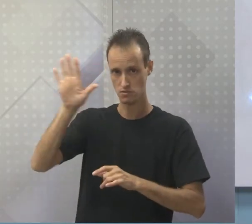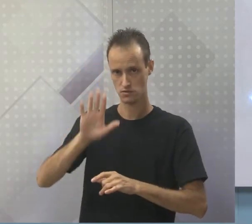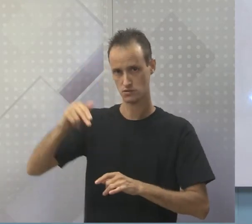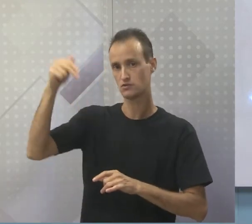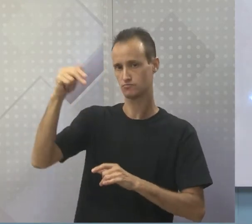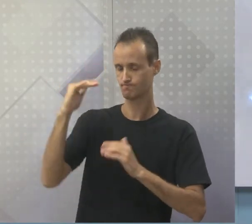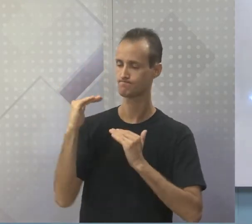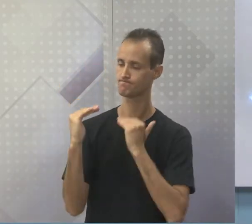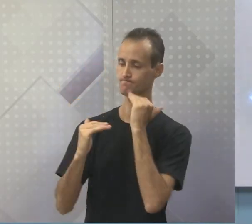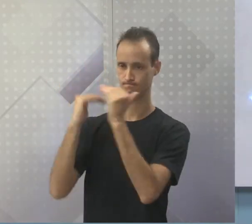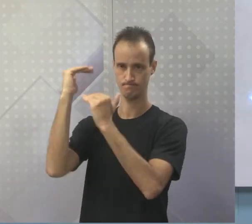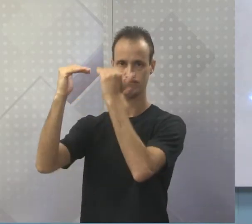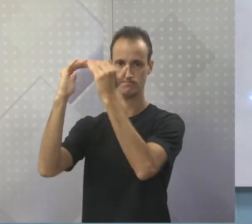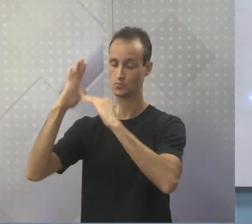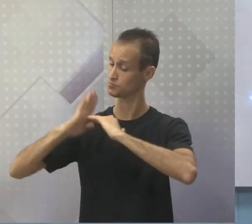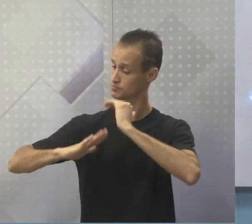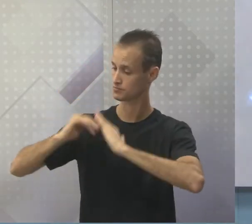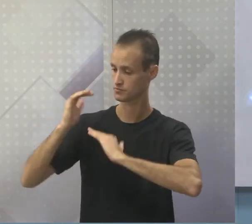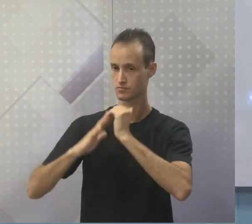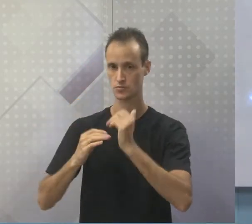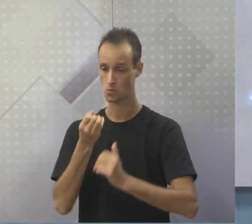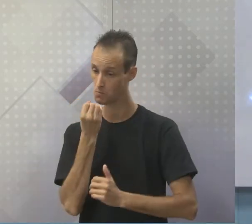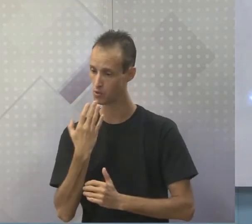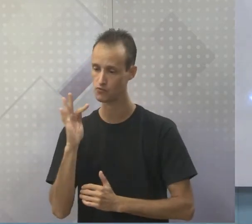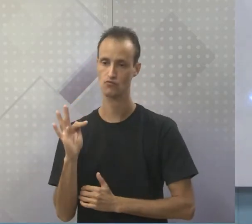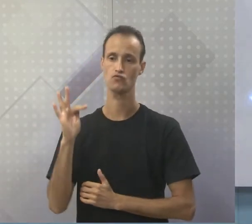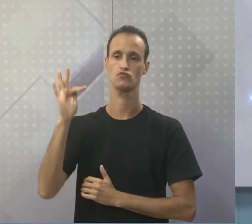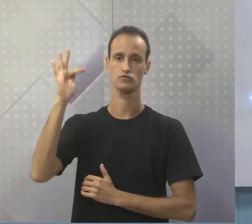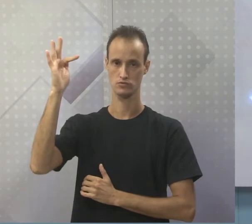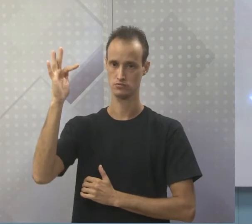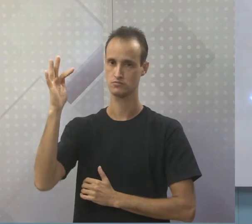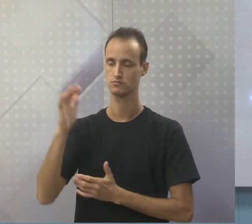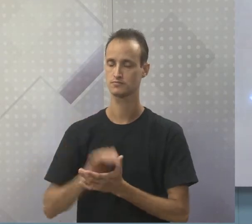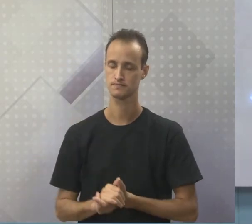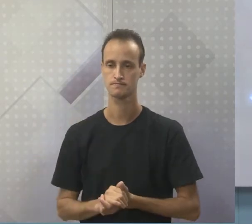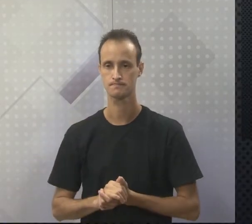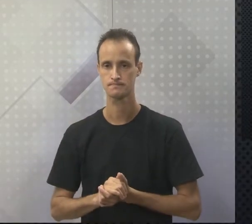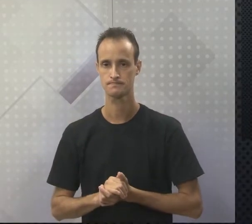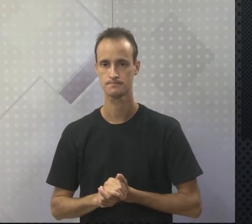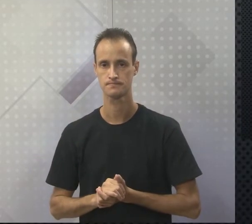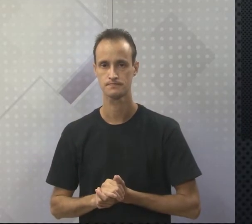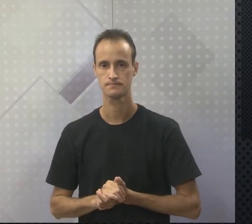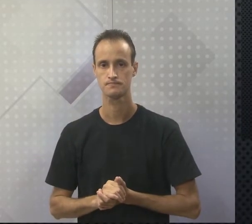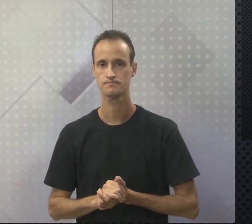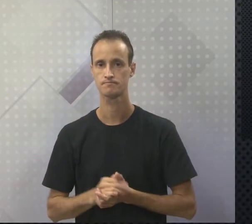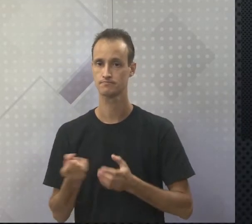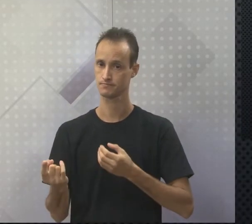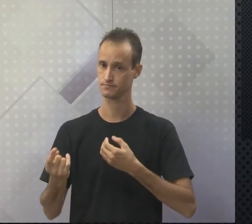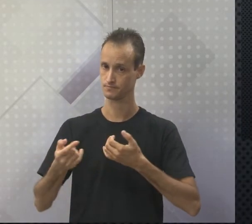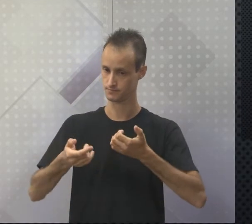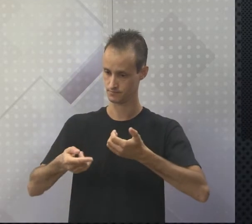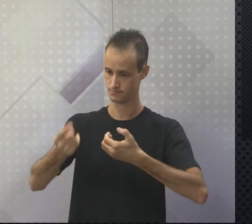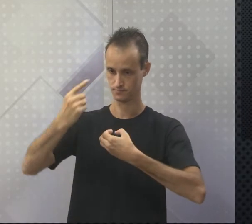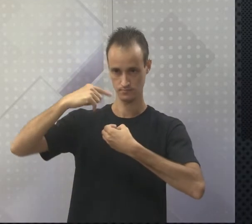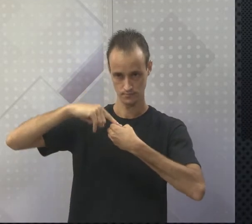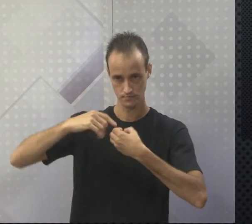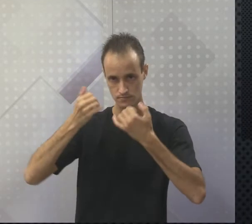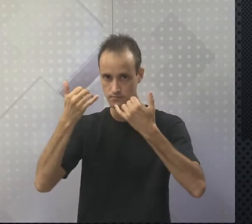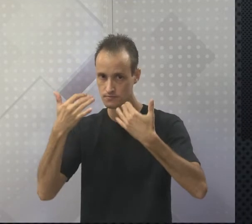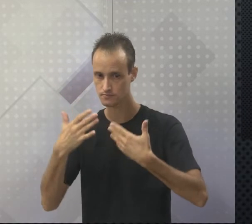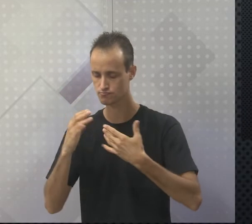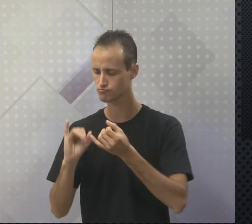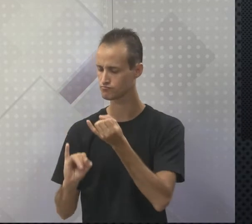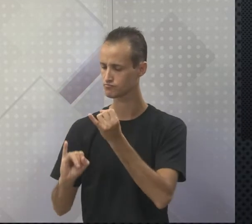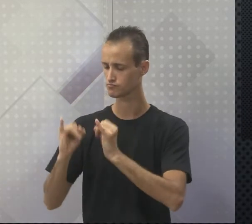também no Nordeste. É uma profissão do futuro bem promissora. E aí, voltando aí a propriamente uma